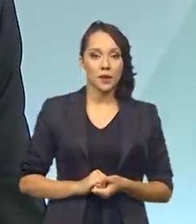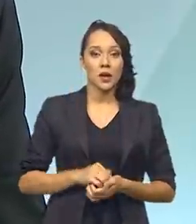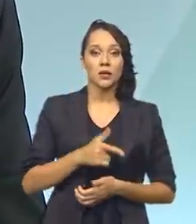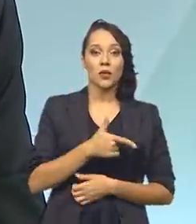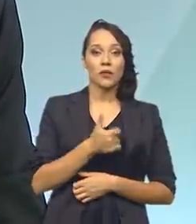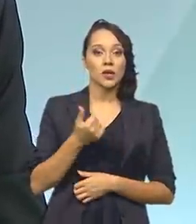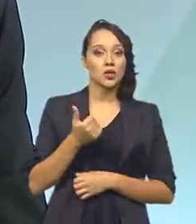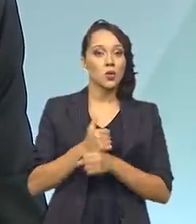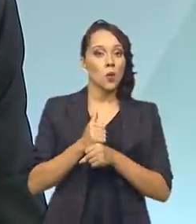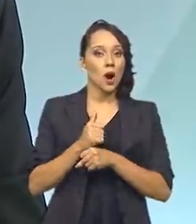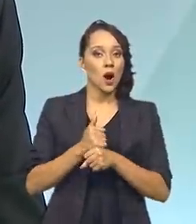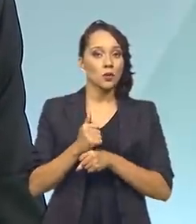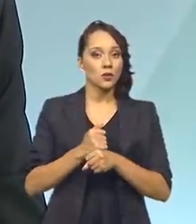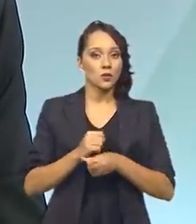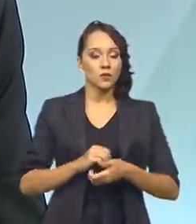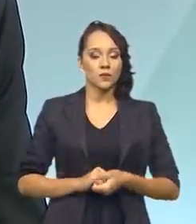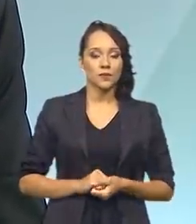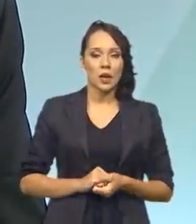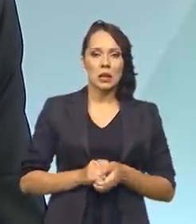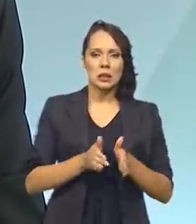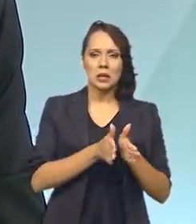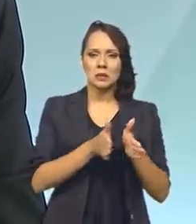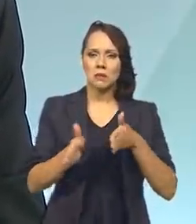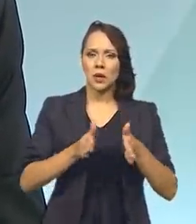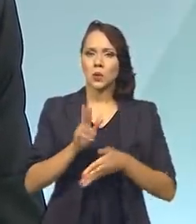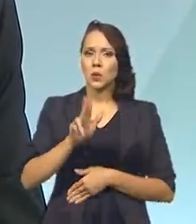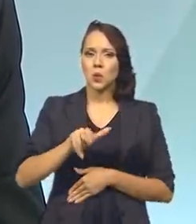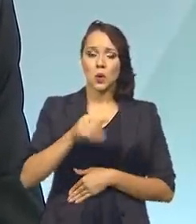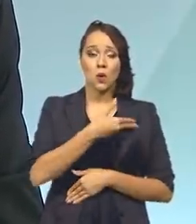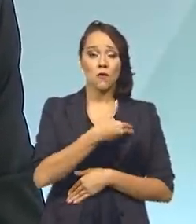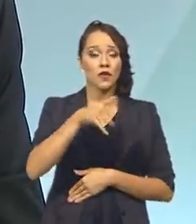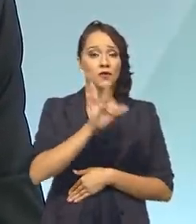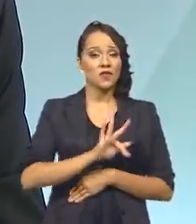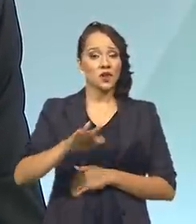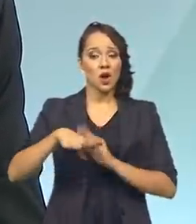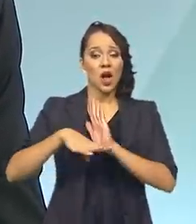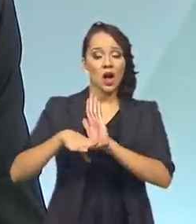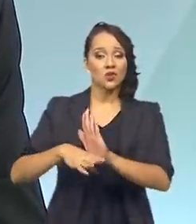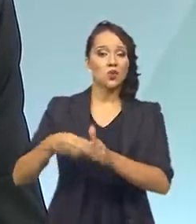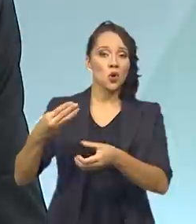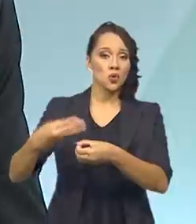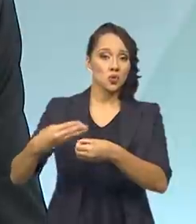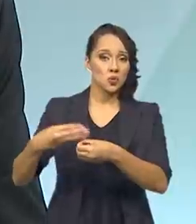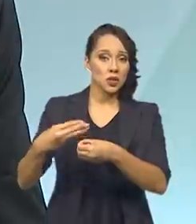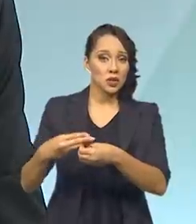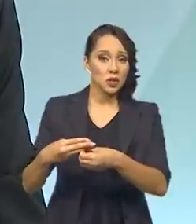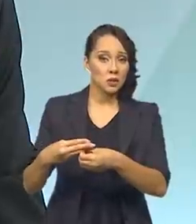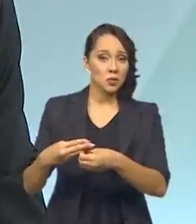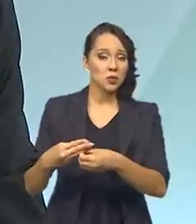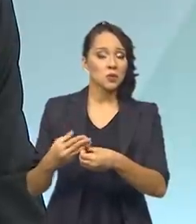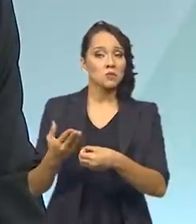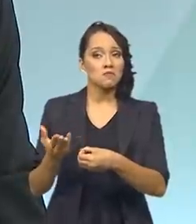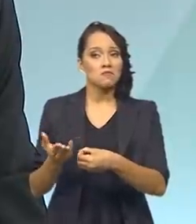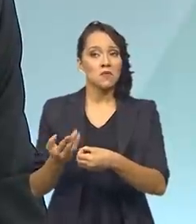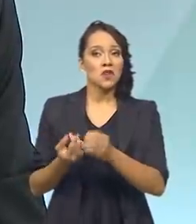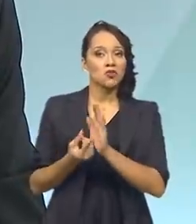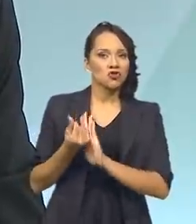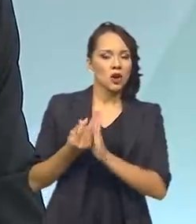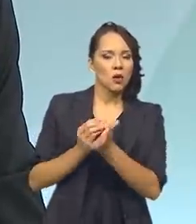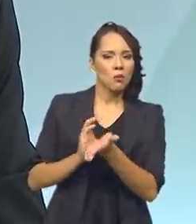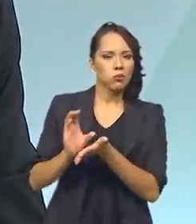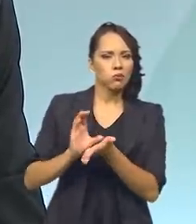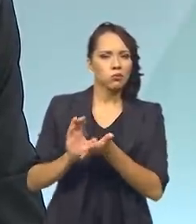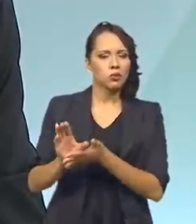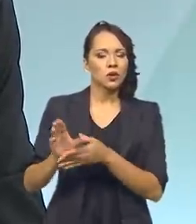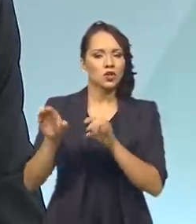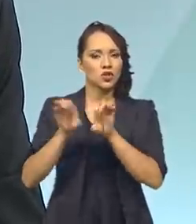anos. Neste período, nunca o governo federal ajudou os municípios financeiramente e